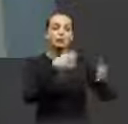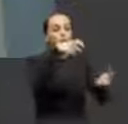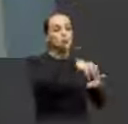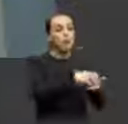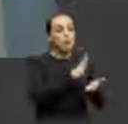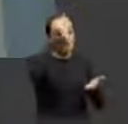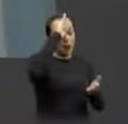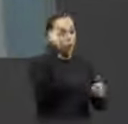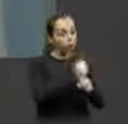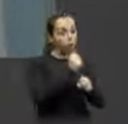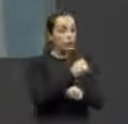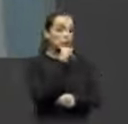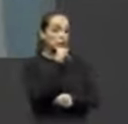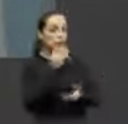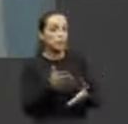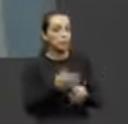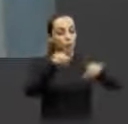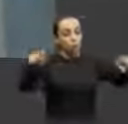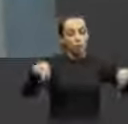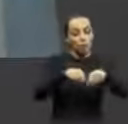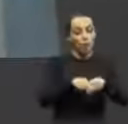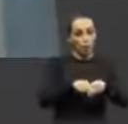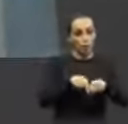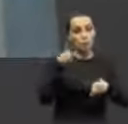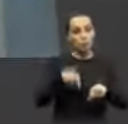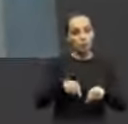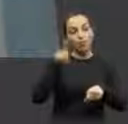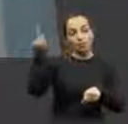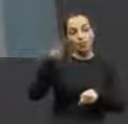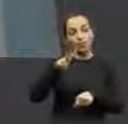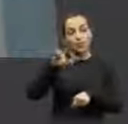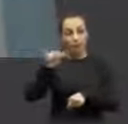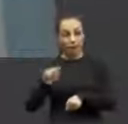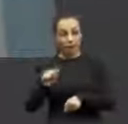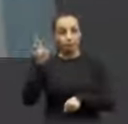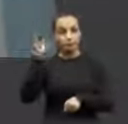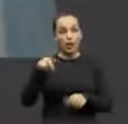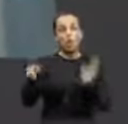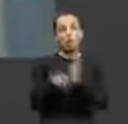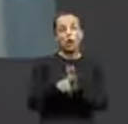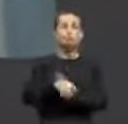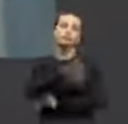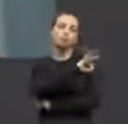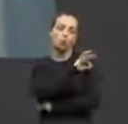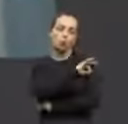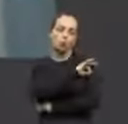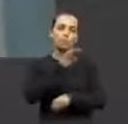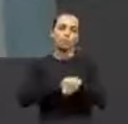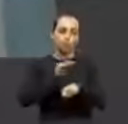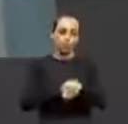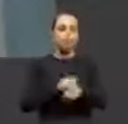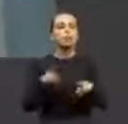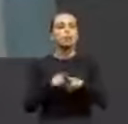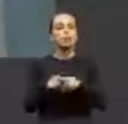por exemplo, o hospital de campanha, no antigo hospital psiquiátrico da Vila Xaver, próprio da prefeitura. A nova sede do corpo